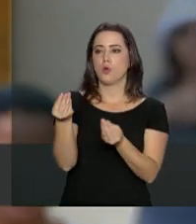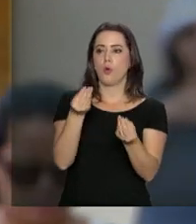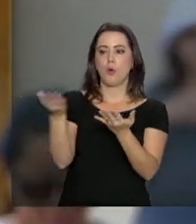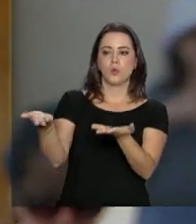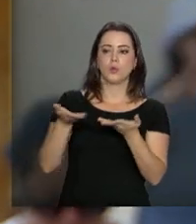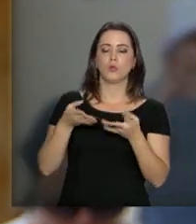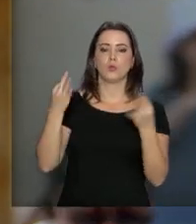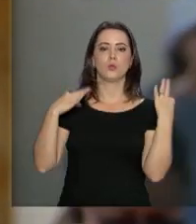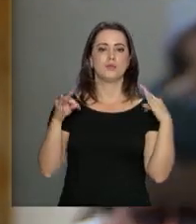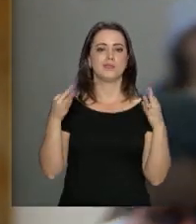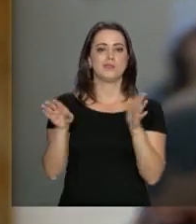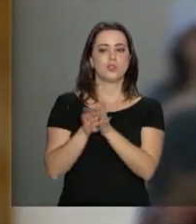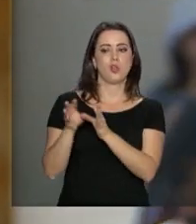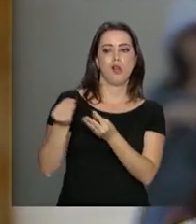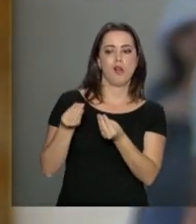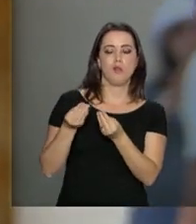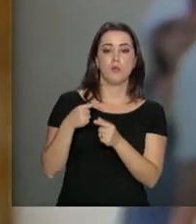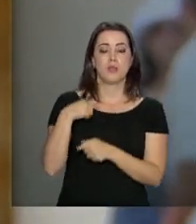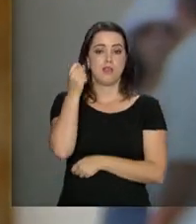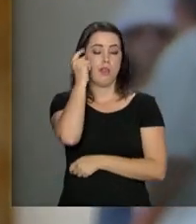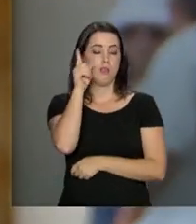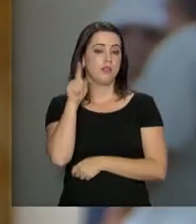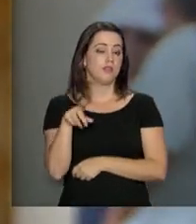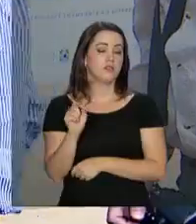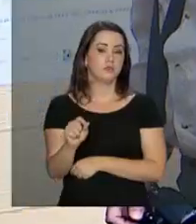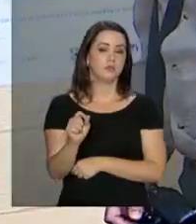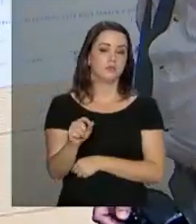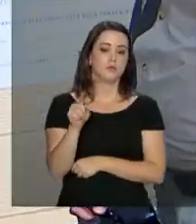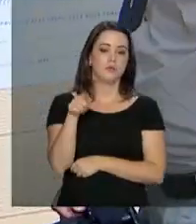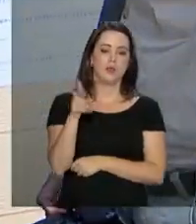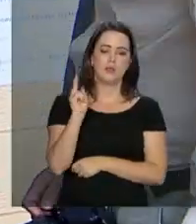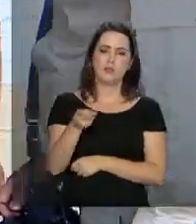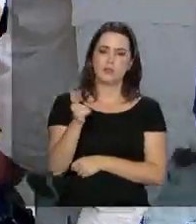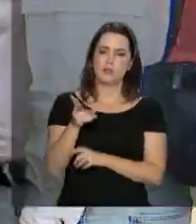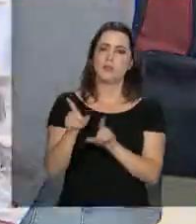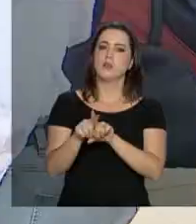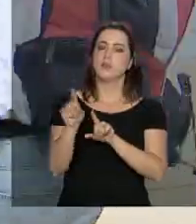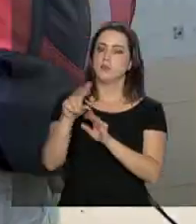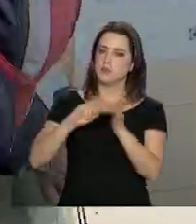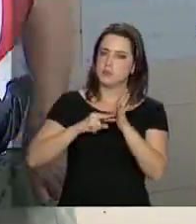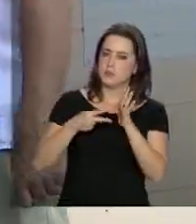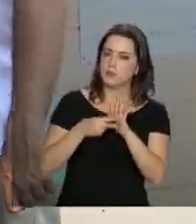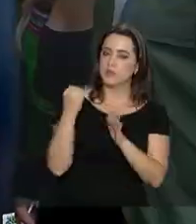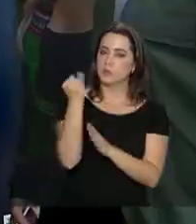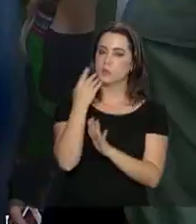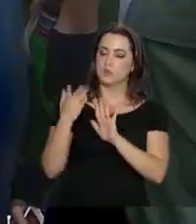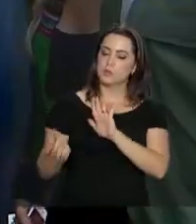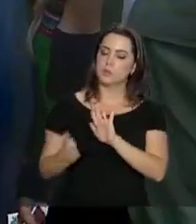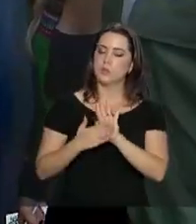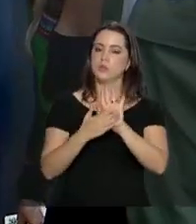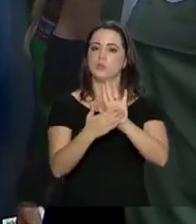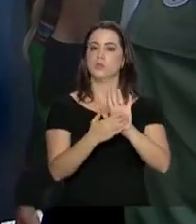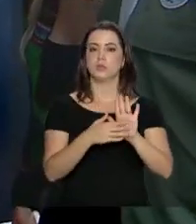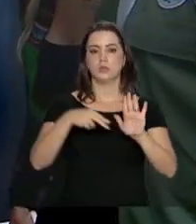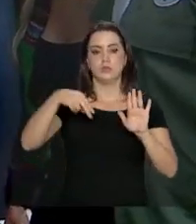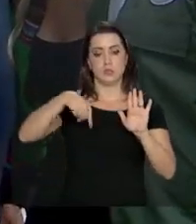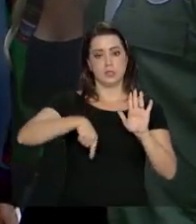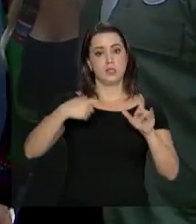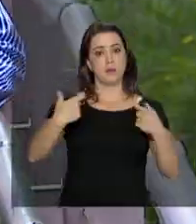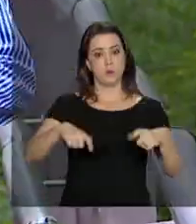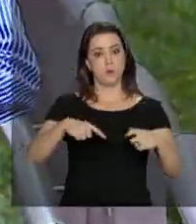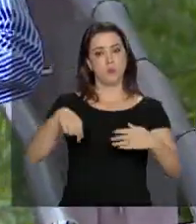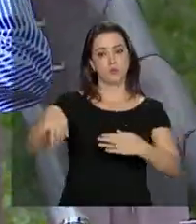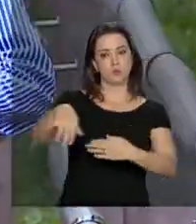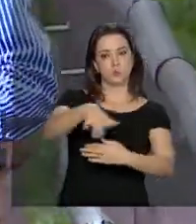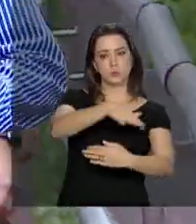turista. E agora ela tem. E a ideia é que essa estrutura do pique seja conceitual, demonstrativo para Noronha, para mostrar